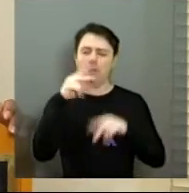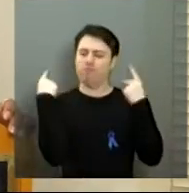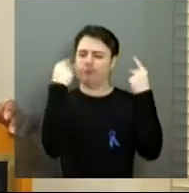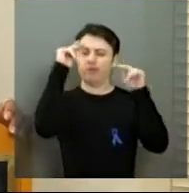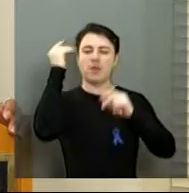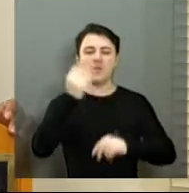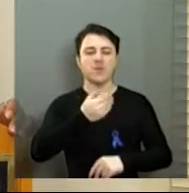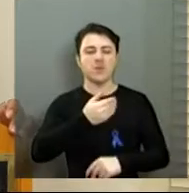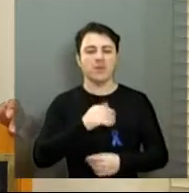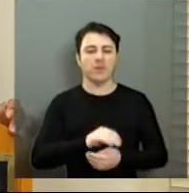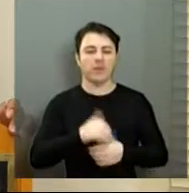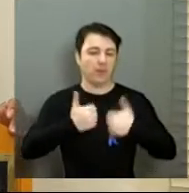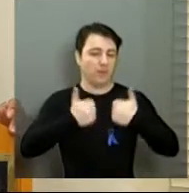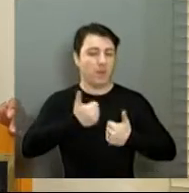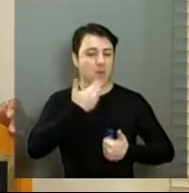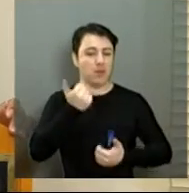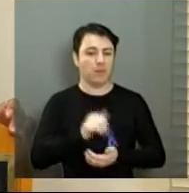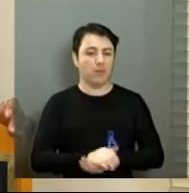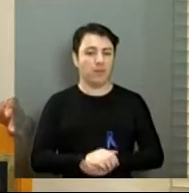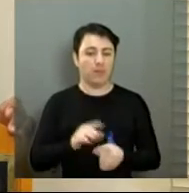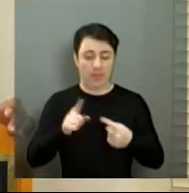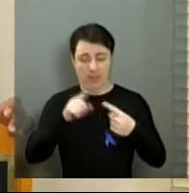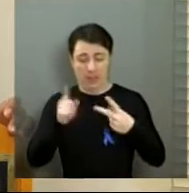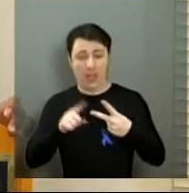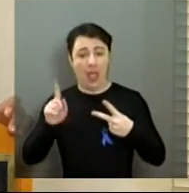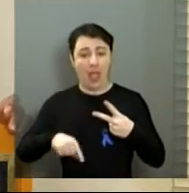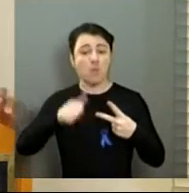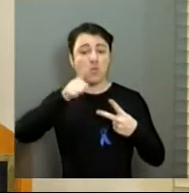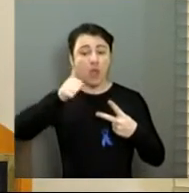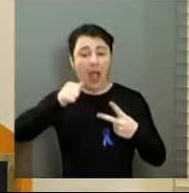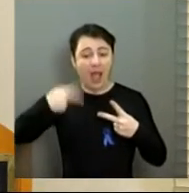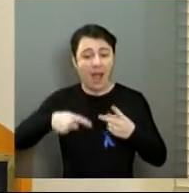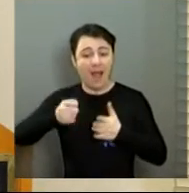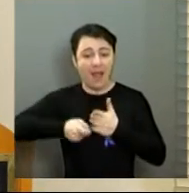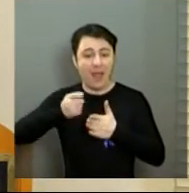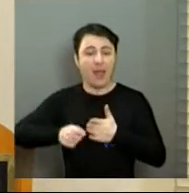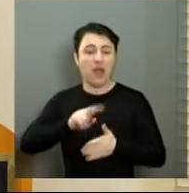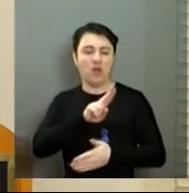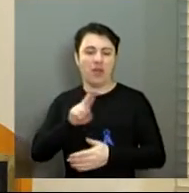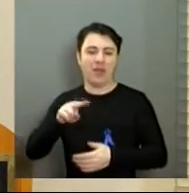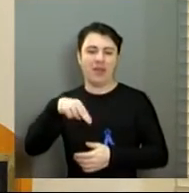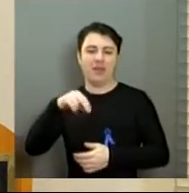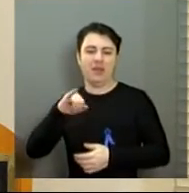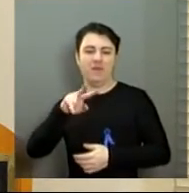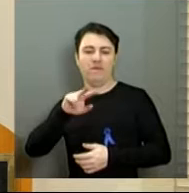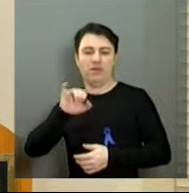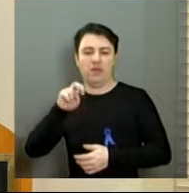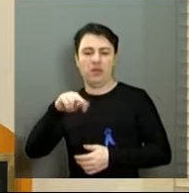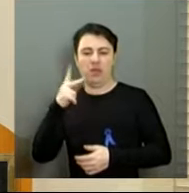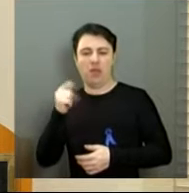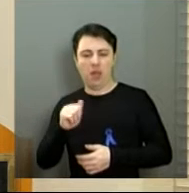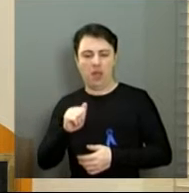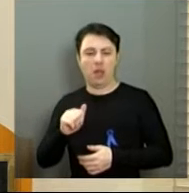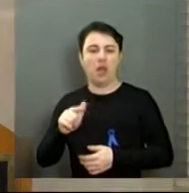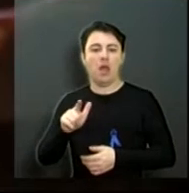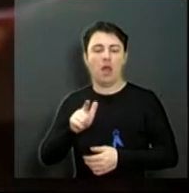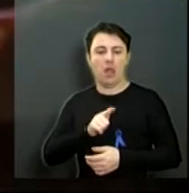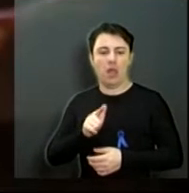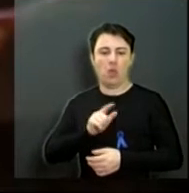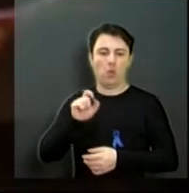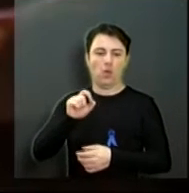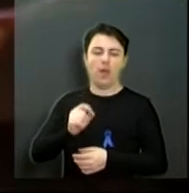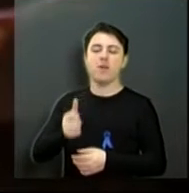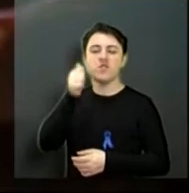futebol. E a outra, que é Araraquarense, inclusive, a Livinha Souza, que finalizou a australiana